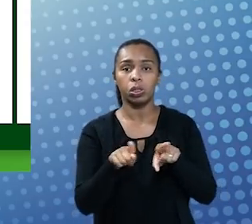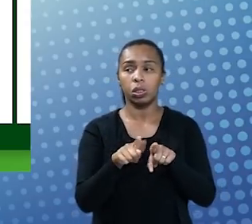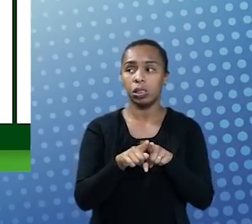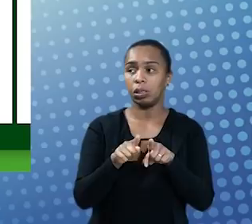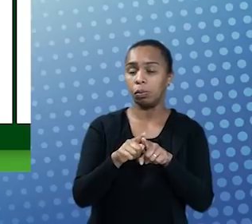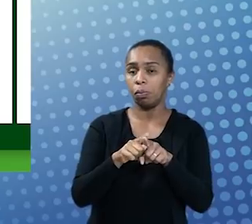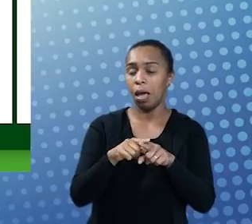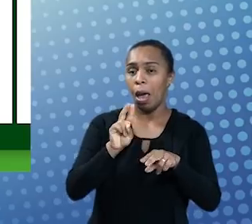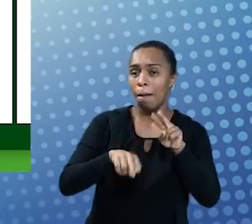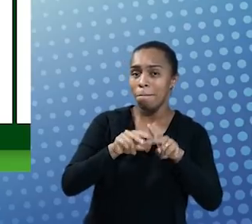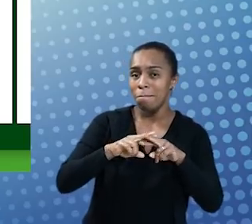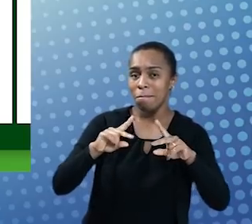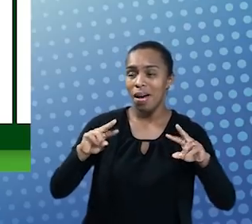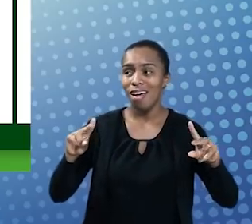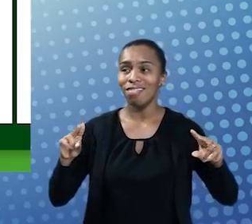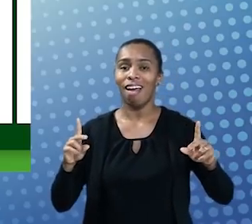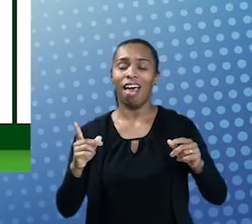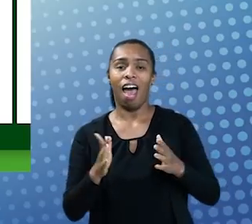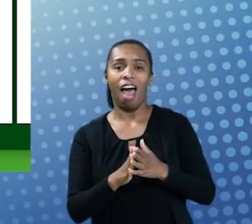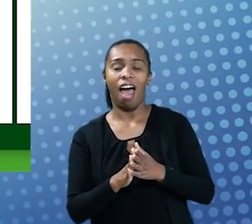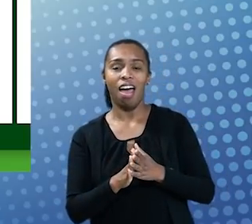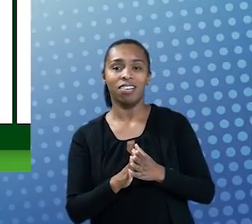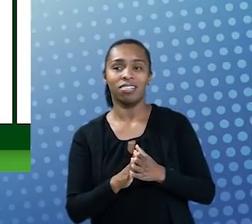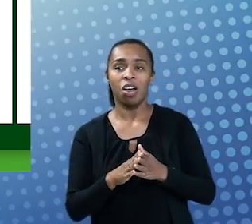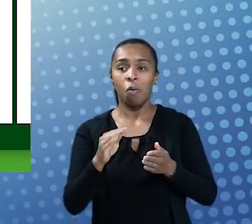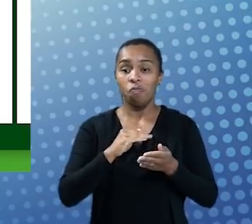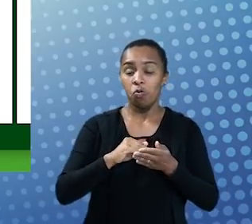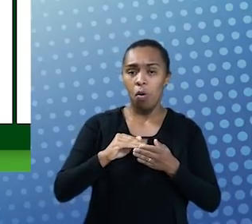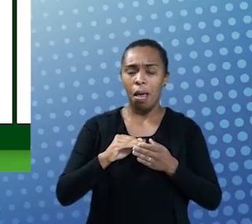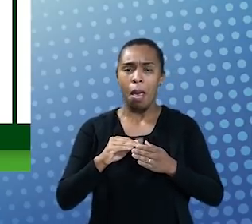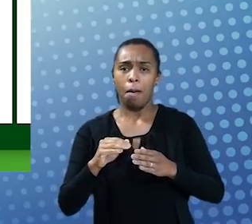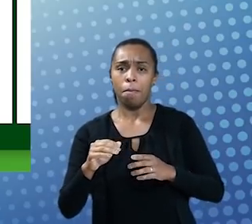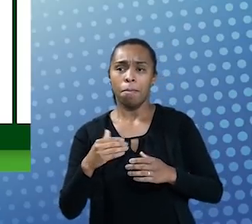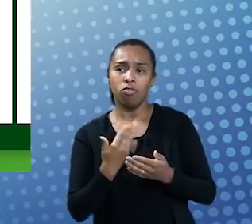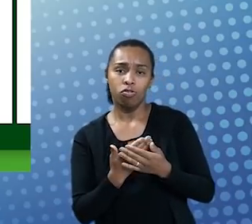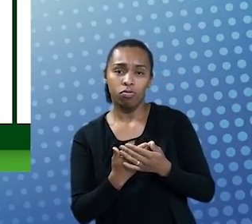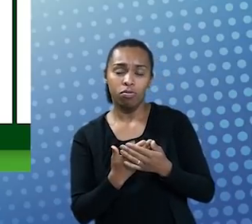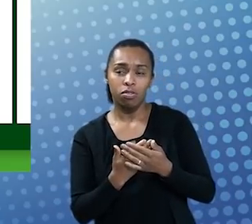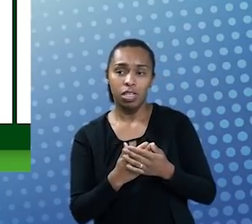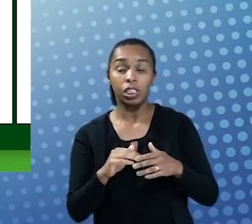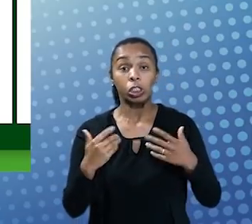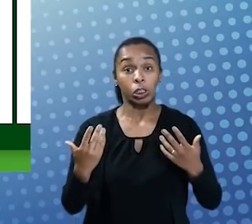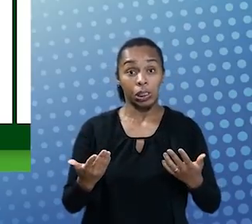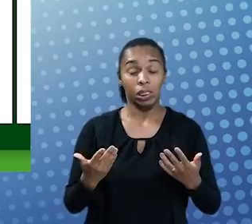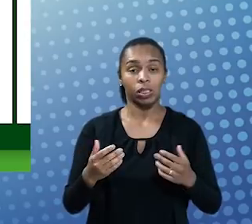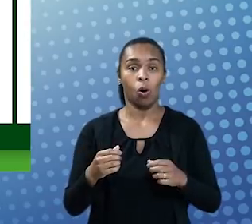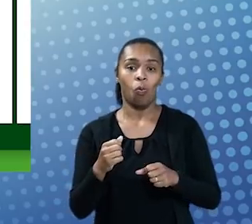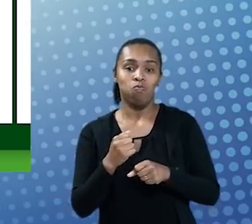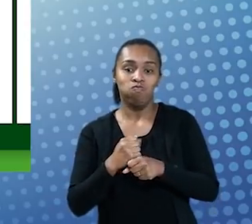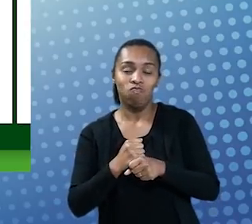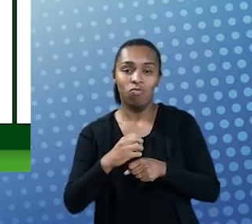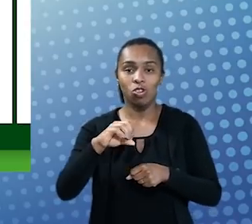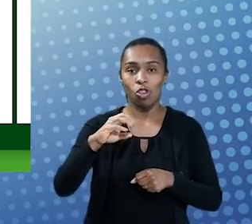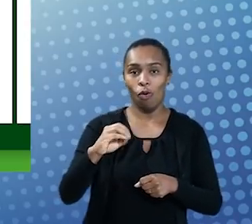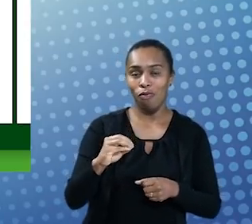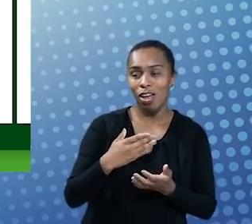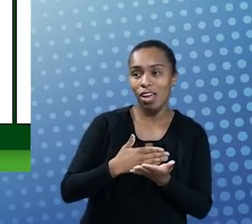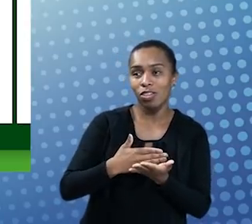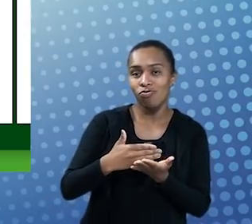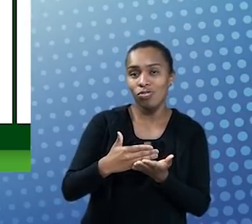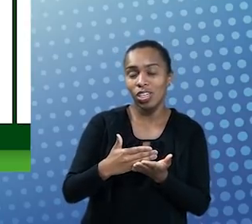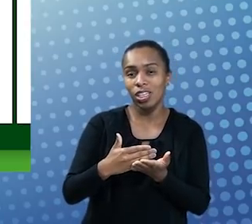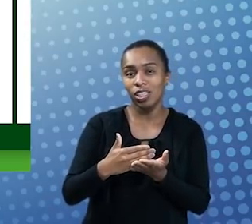com materiais que eram encaminhados, muitas vezes, a correio para os nossos estudantes. E aí, entre os anos 90 e o início,